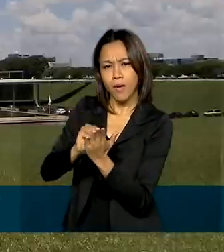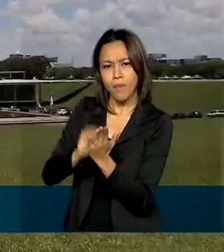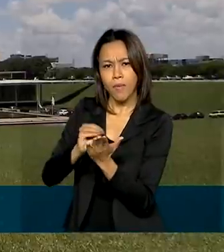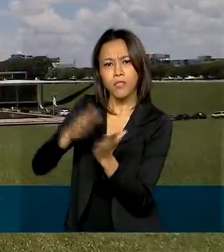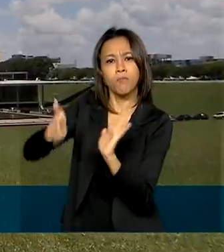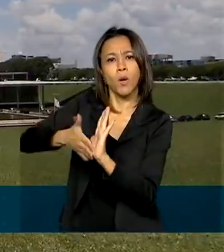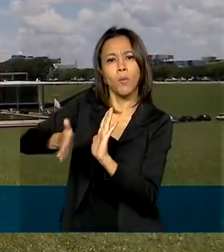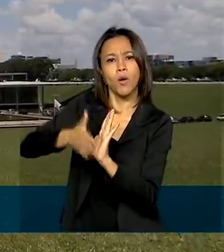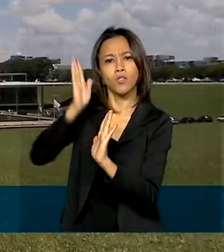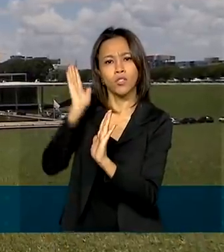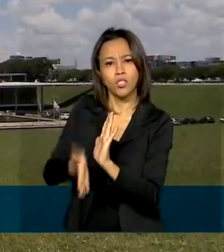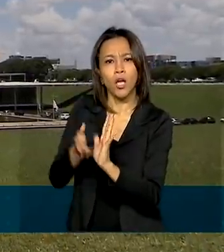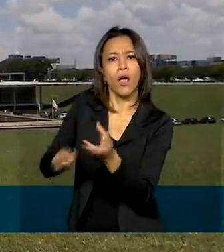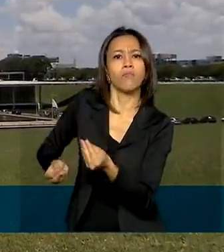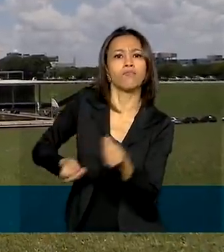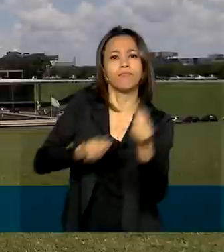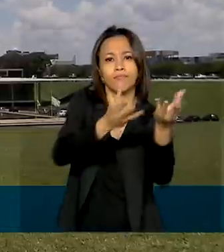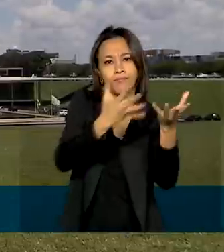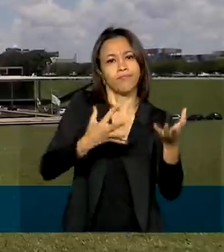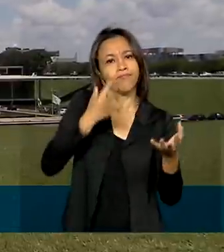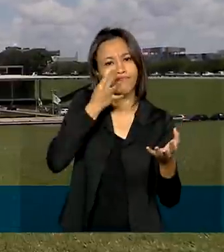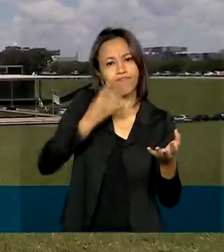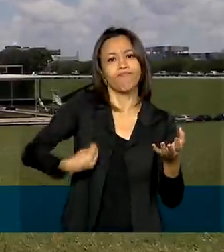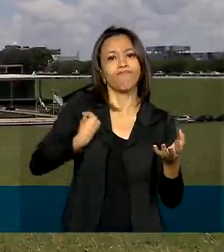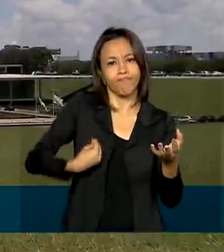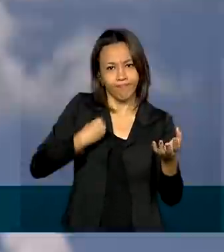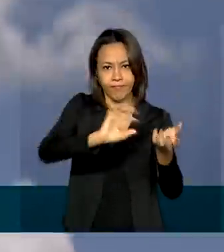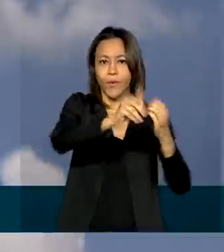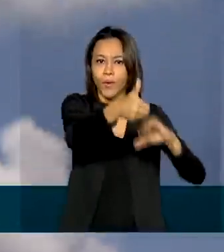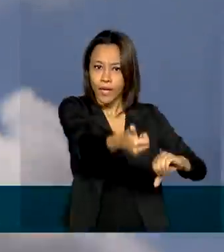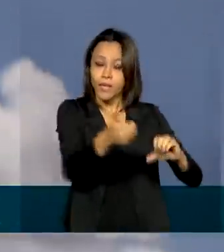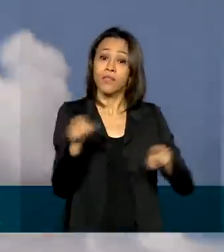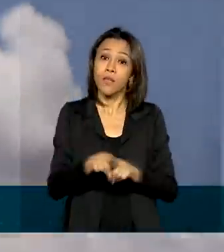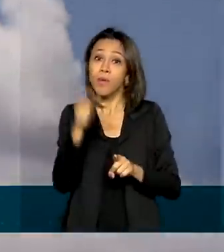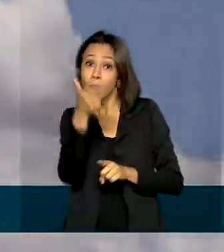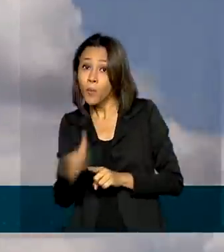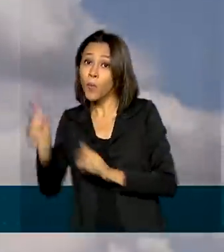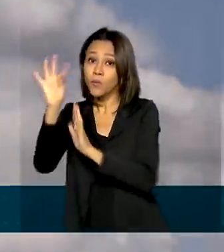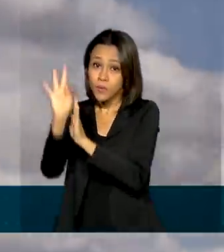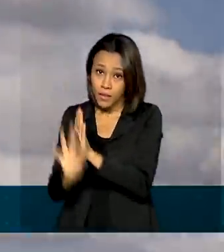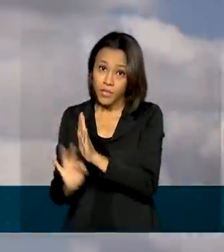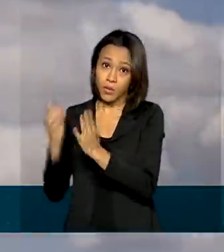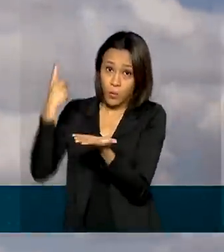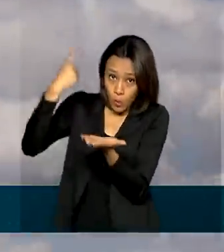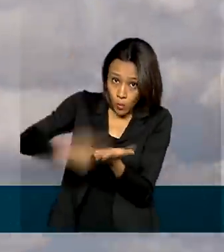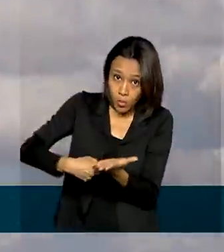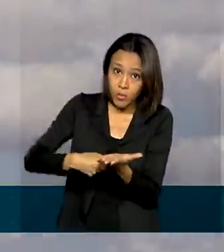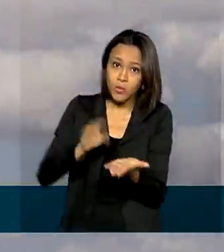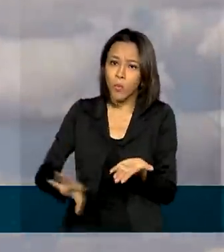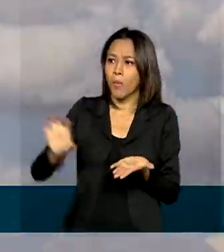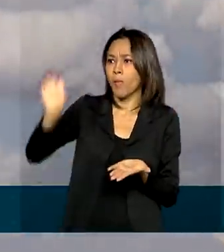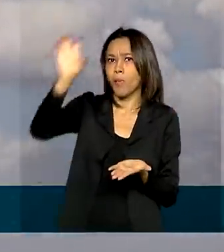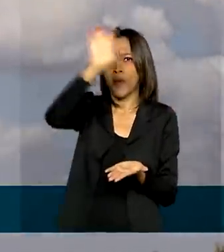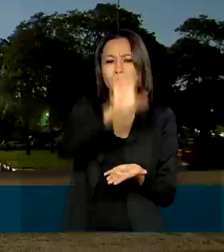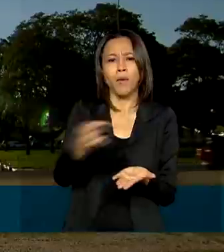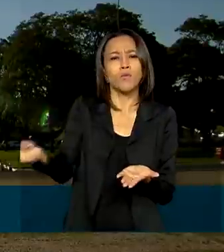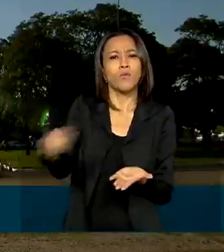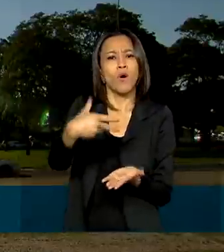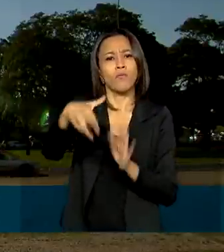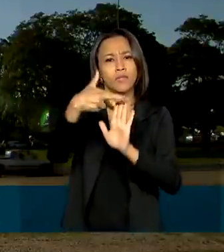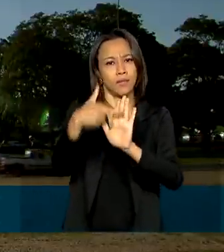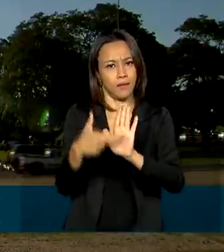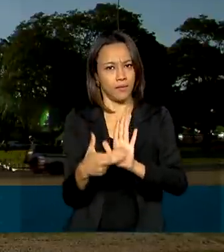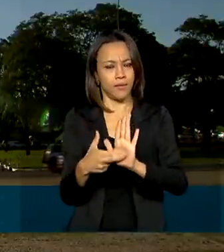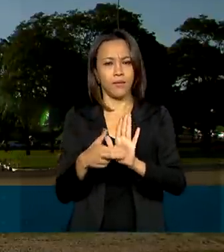tributária que já estão no Congresso Nacional. O mesmo deve acontecer com o texto do Pacto Federativo, que vai definir novas regras